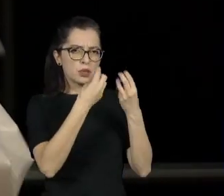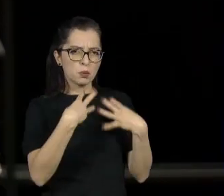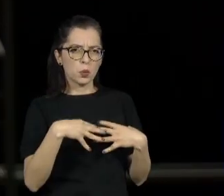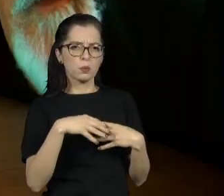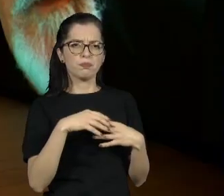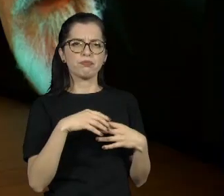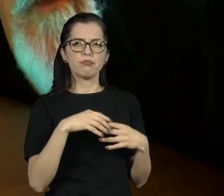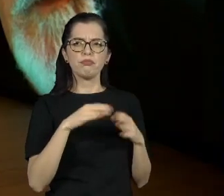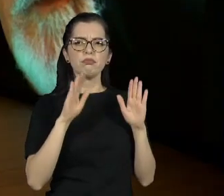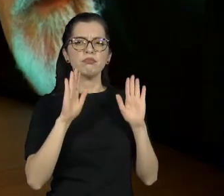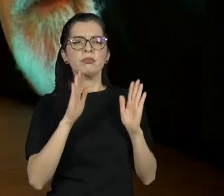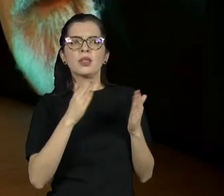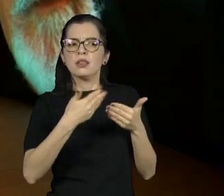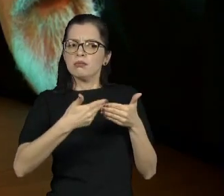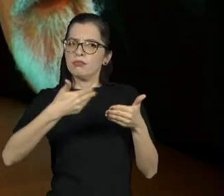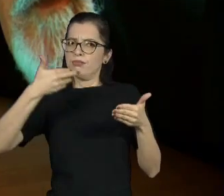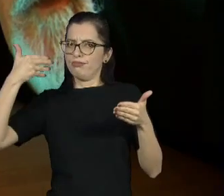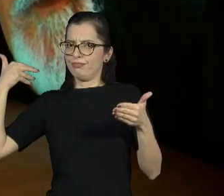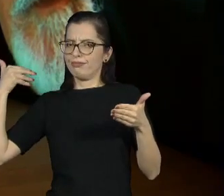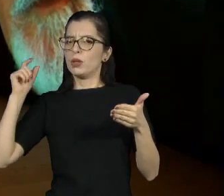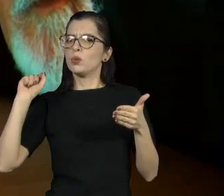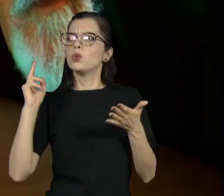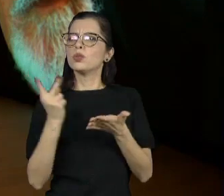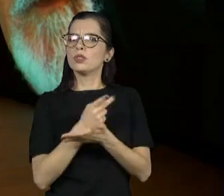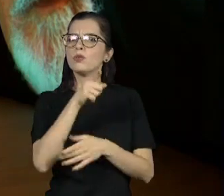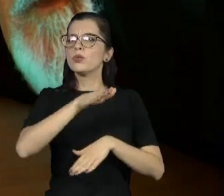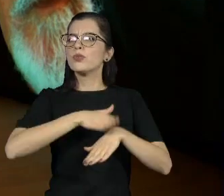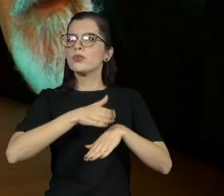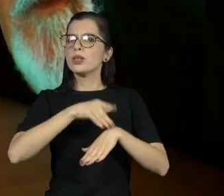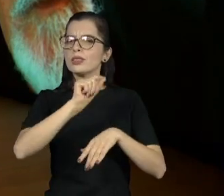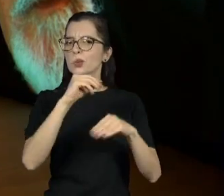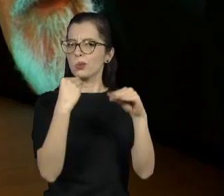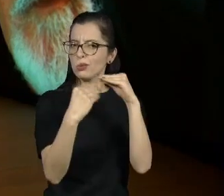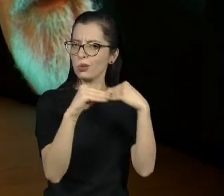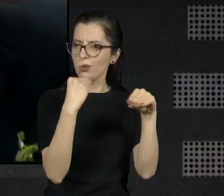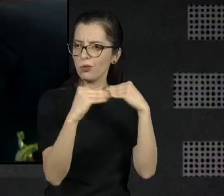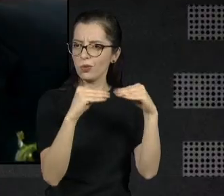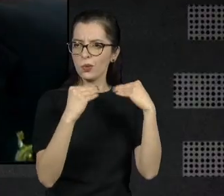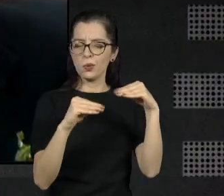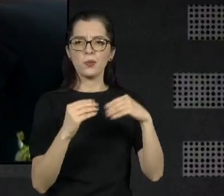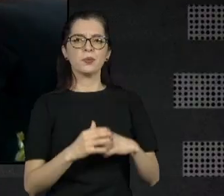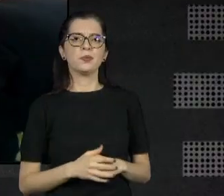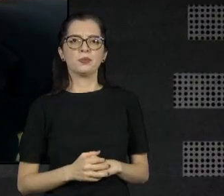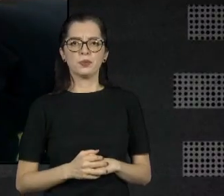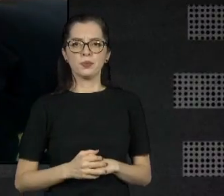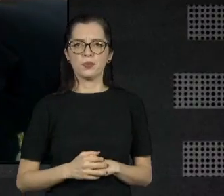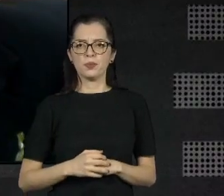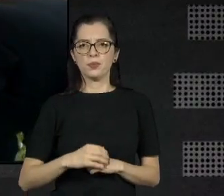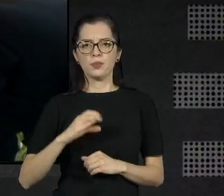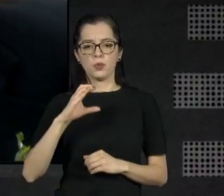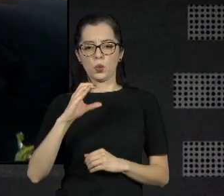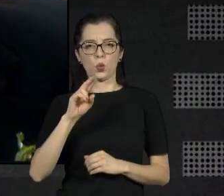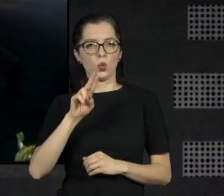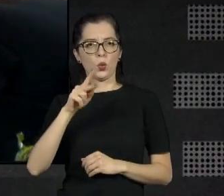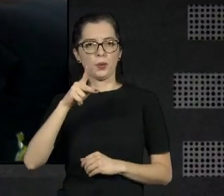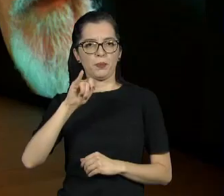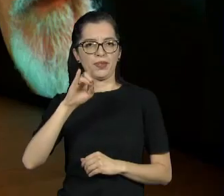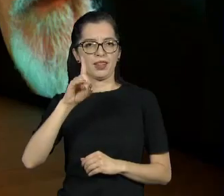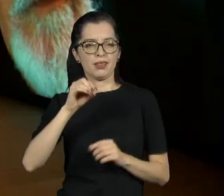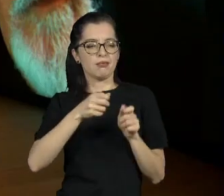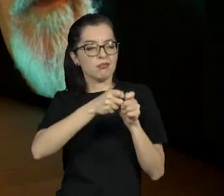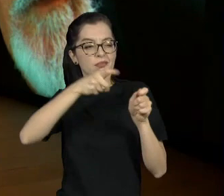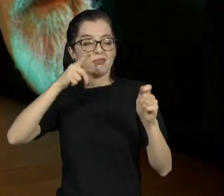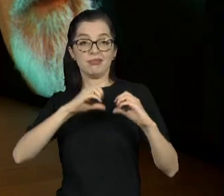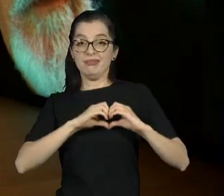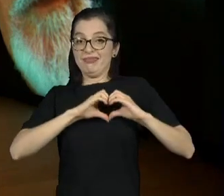Lá no começo da sua carreira, você fez Estúpido, Cupido, aí mais para frente, bom, diversas novelas, seis personagens em um sonho a